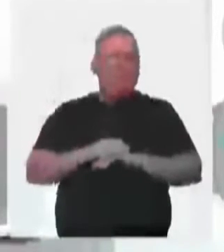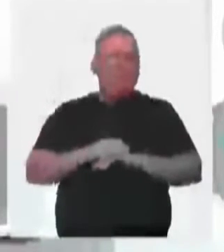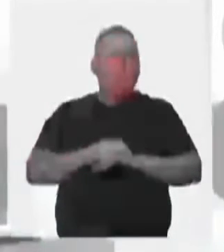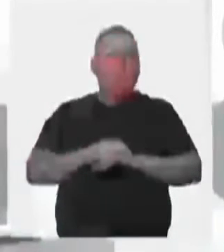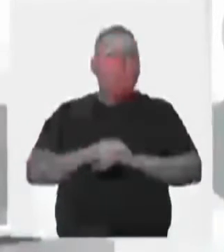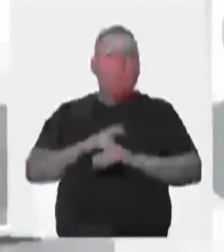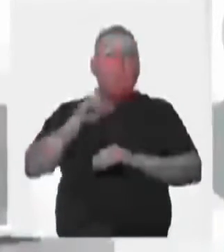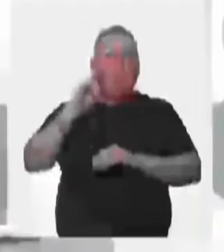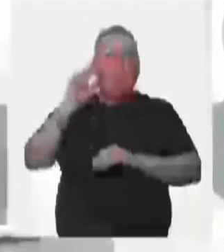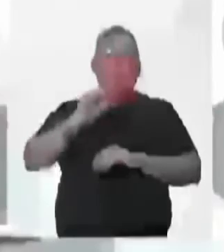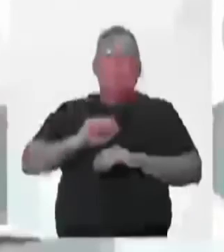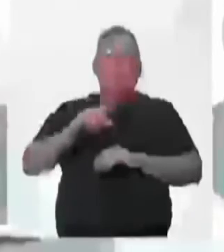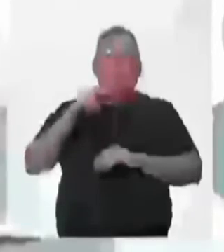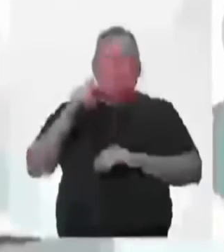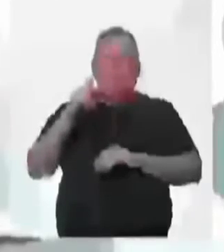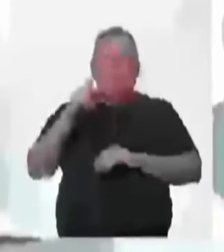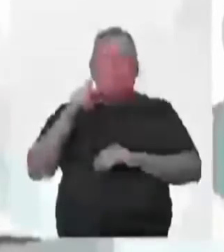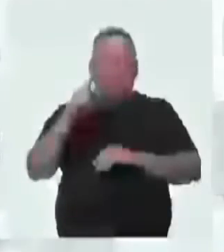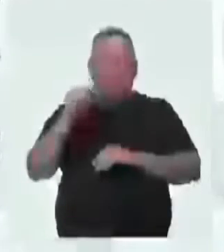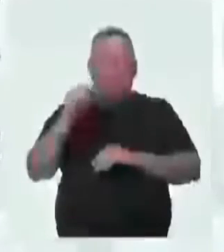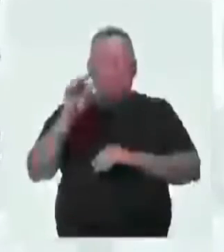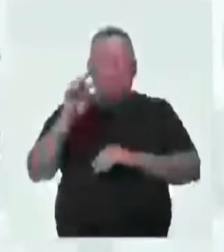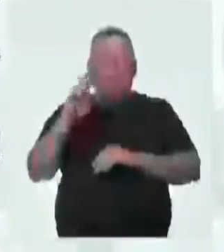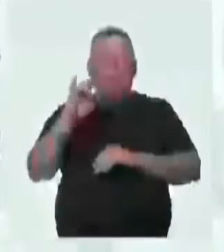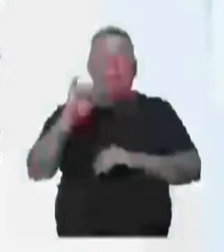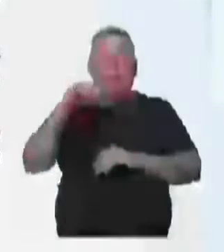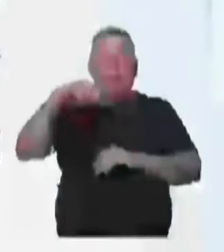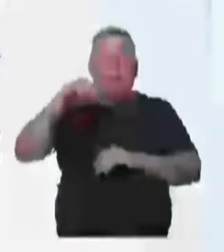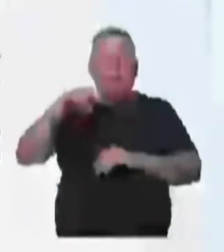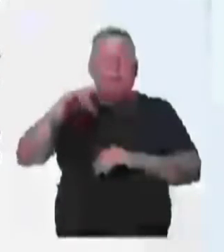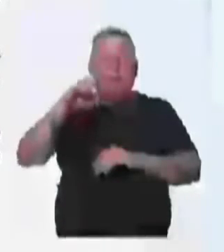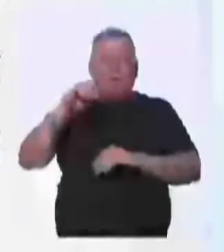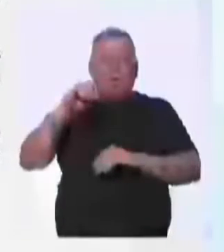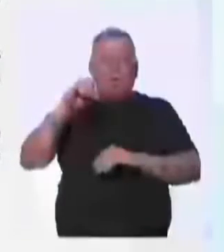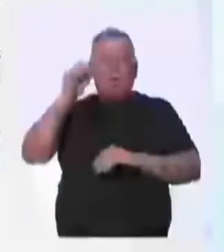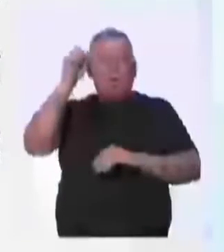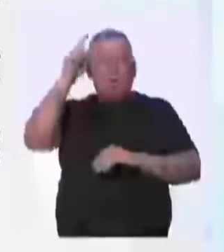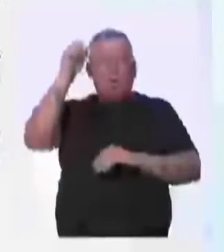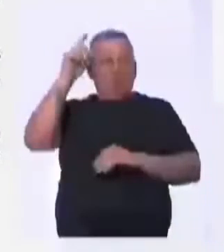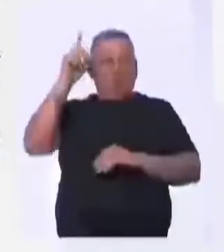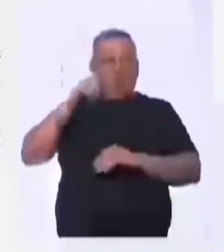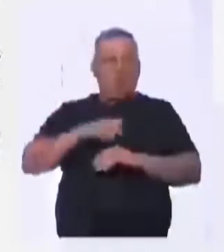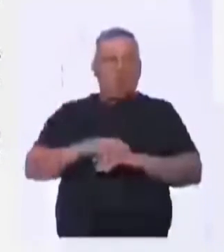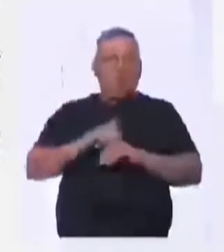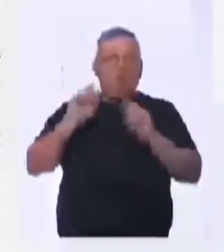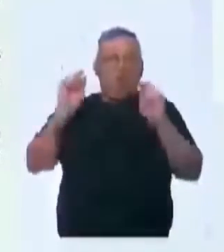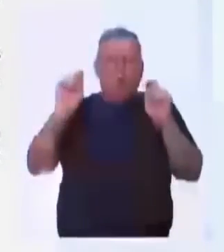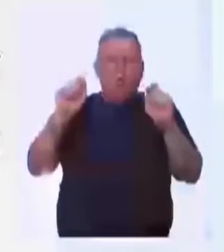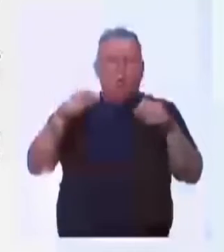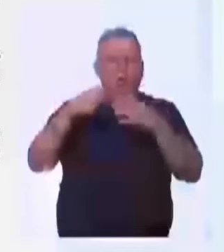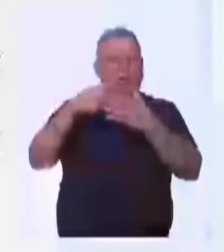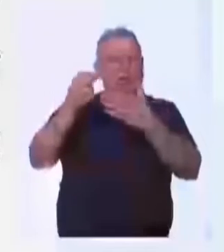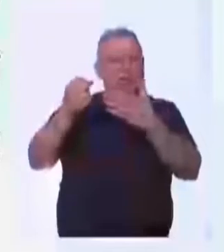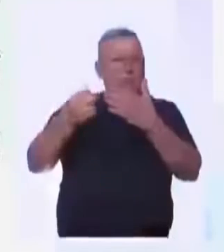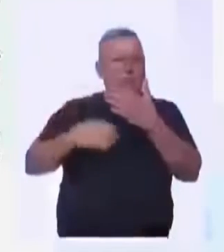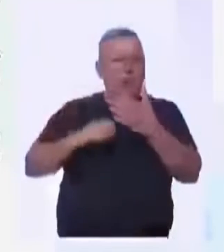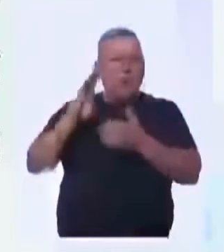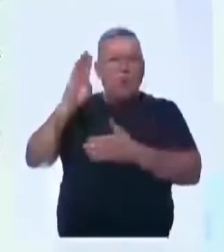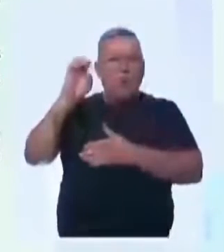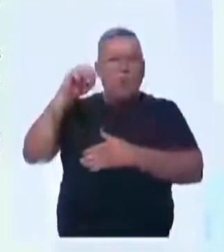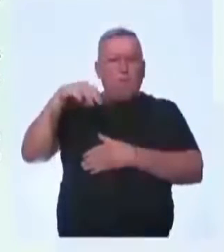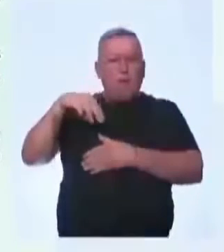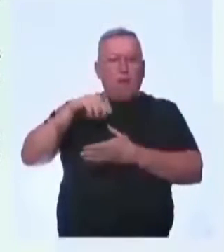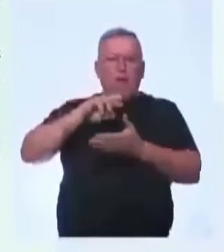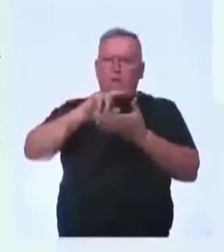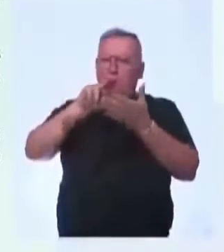Vamos ver aí o que é patrimônio cultural. Então, acompanhem aí na tela. Pode ser definido como um bem ou